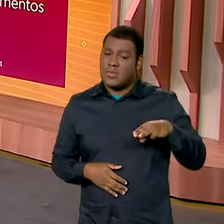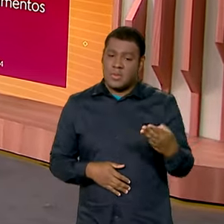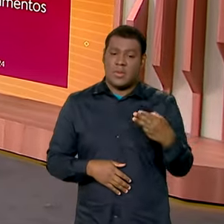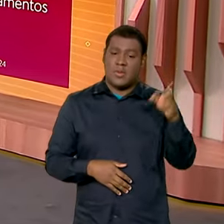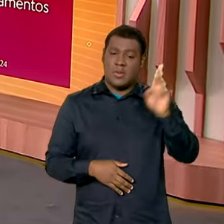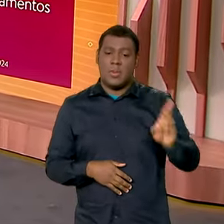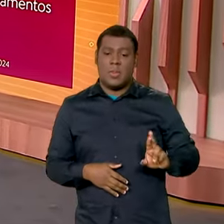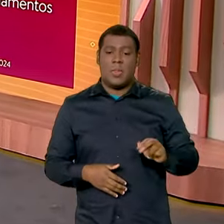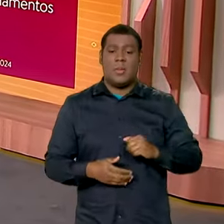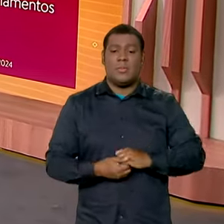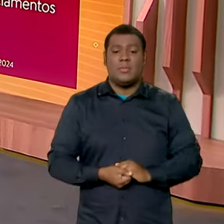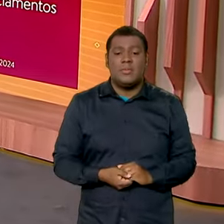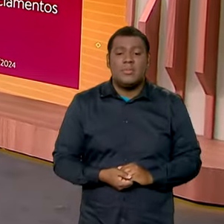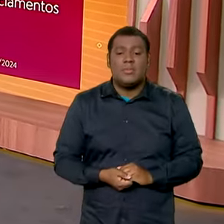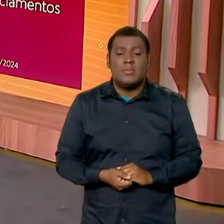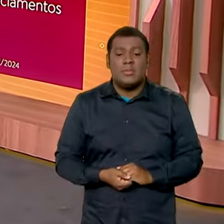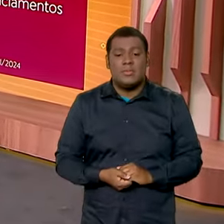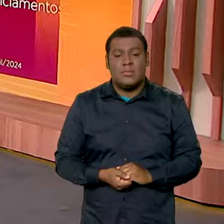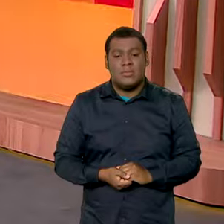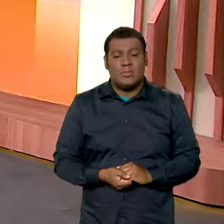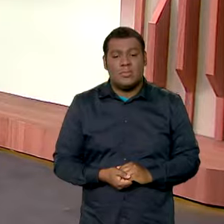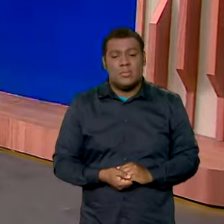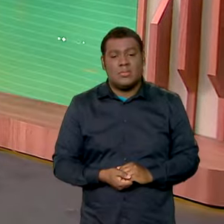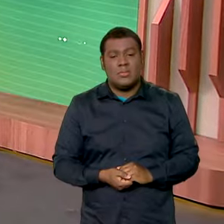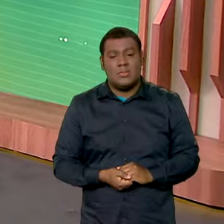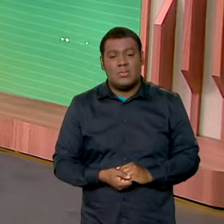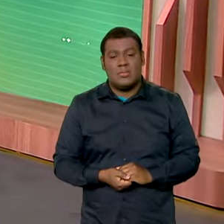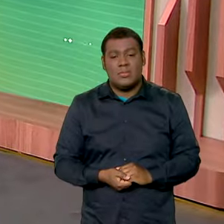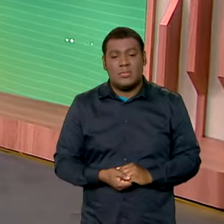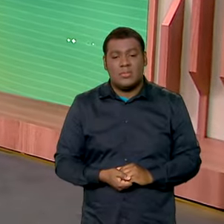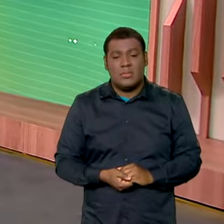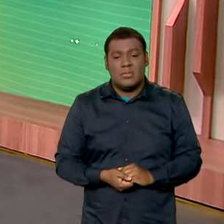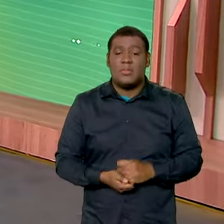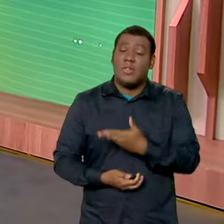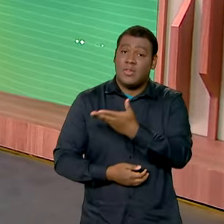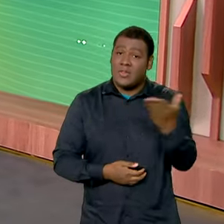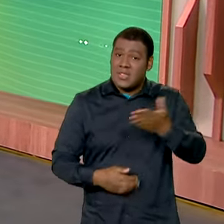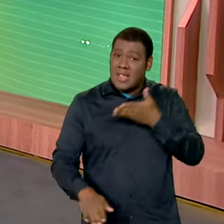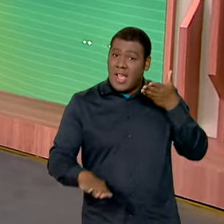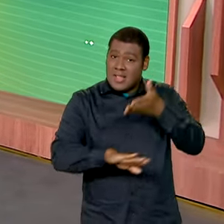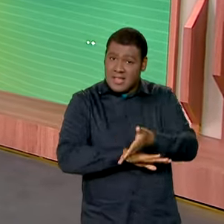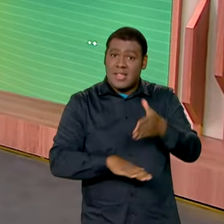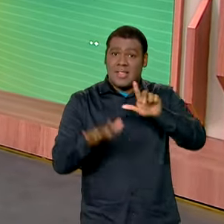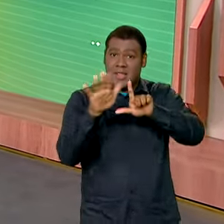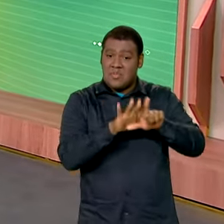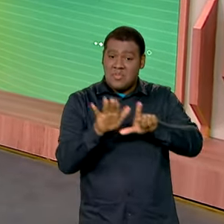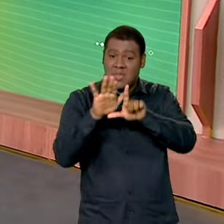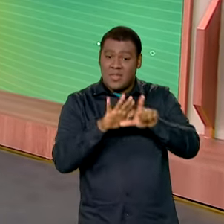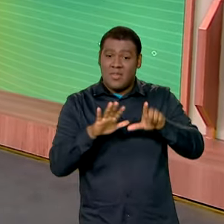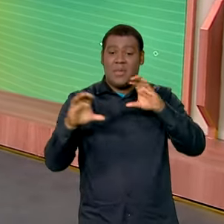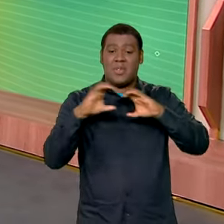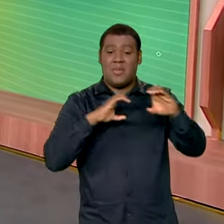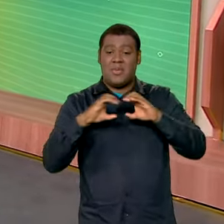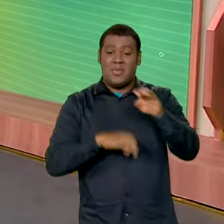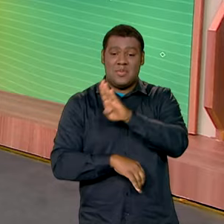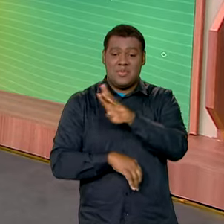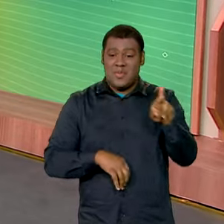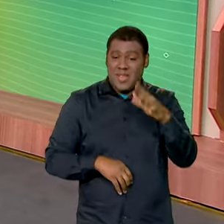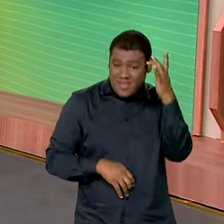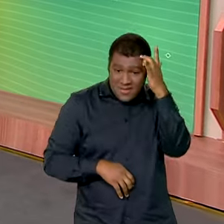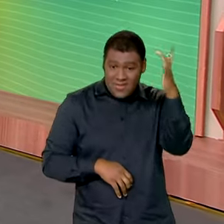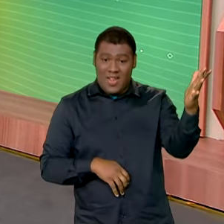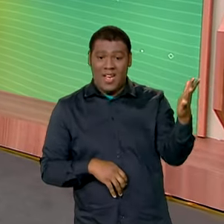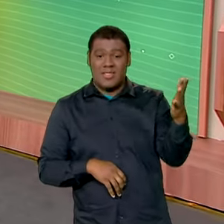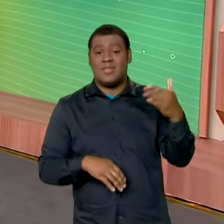de reais. E você sabe que você acessa o Comunica.br, é bem fácil. Você acessa gov